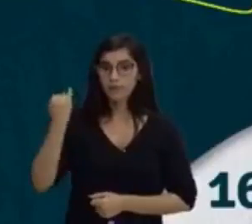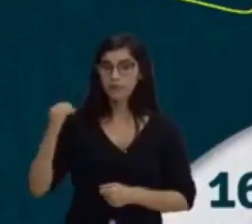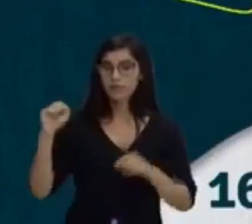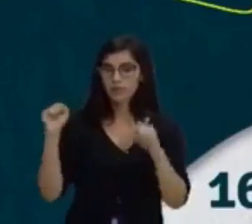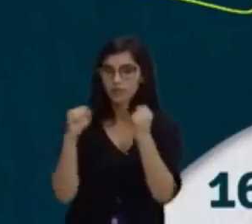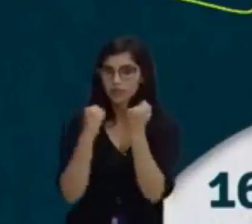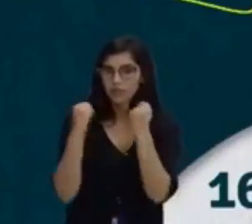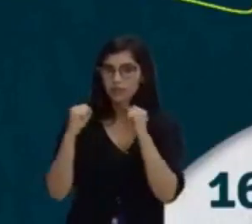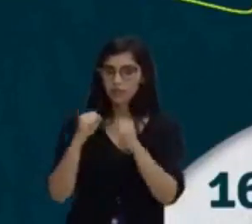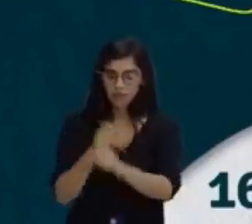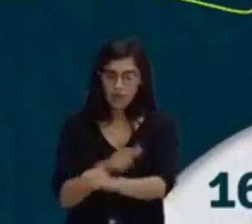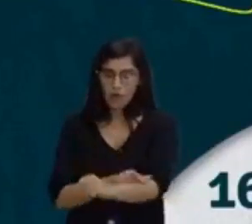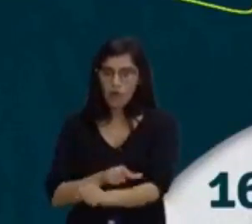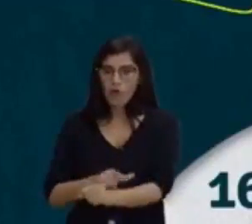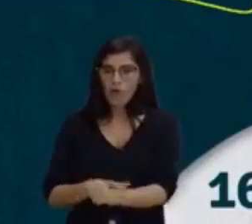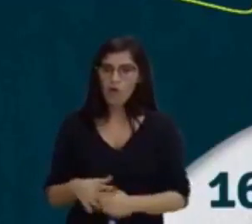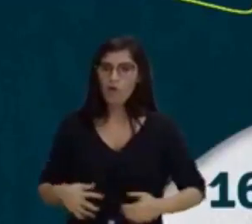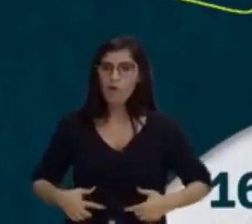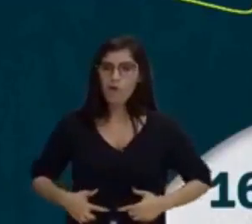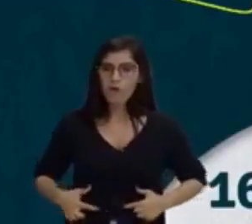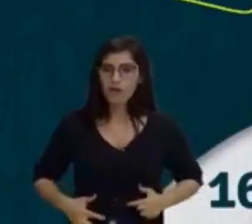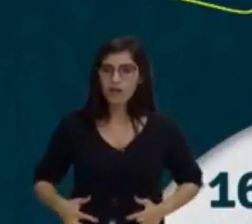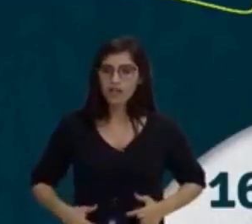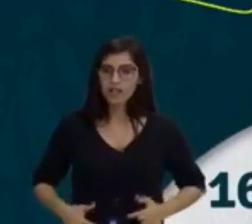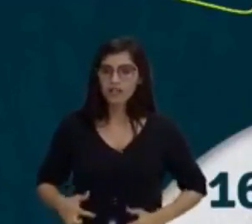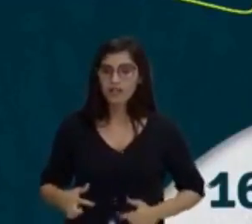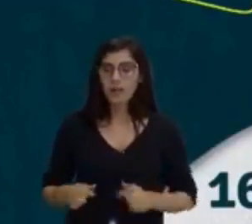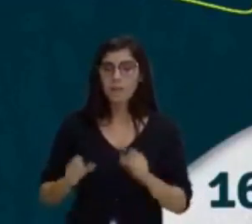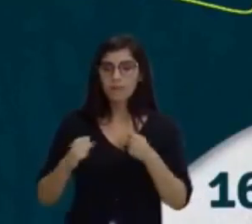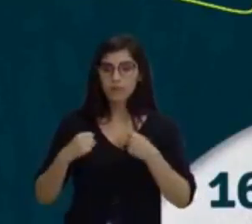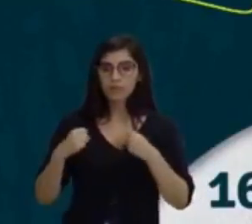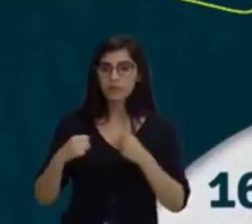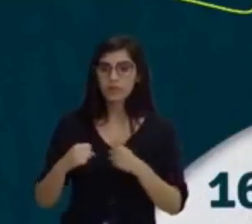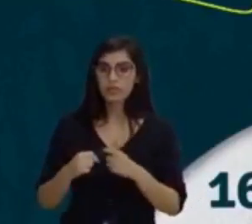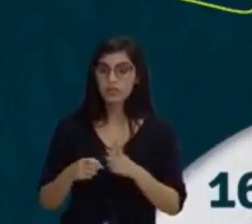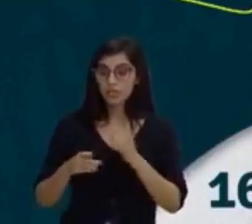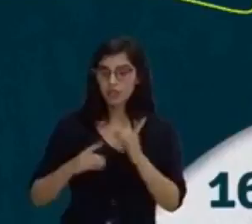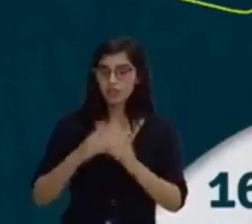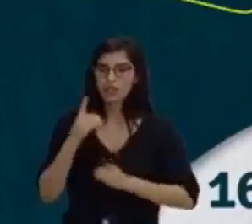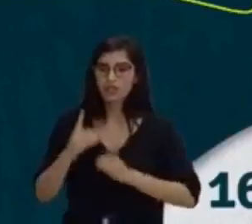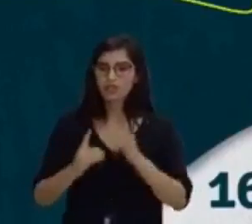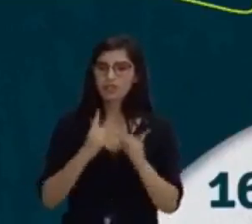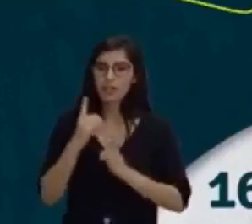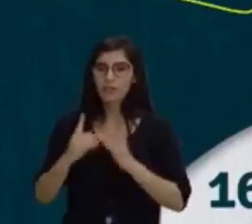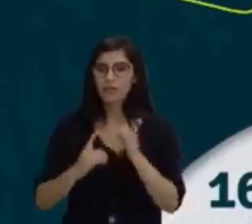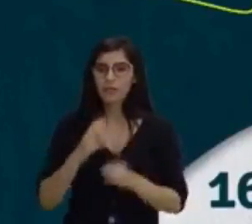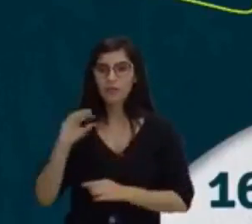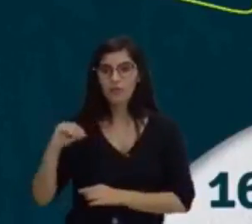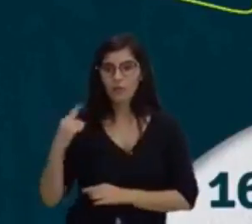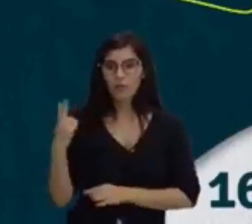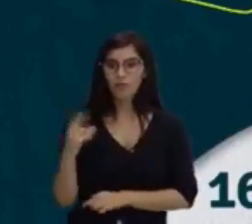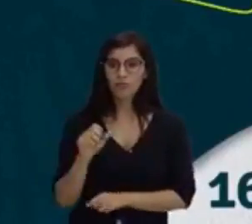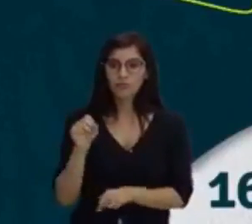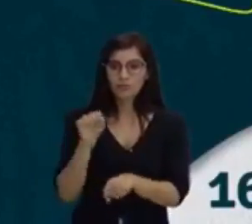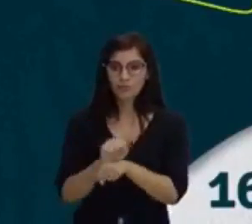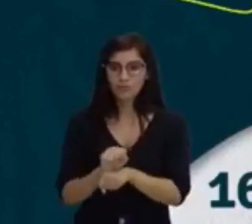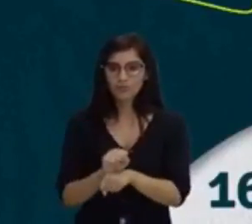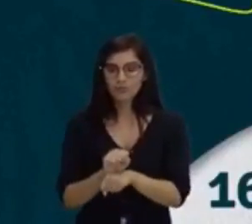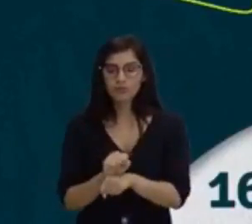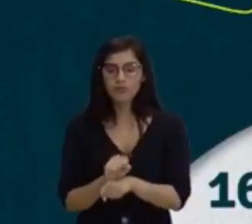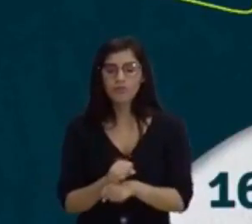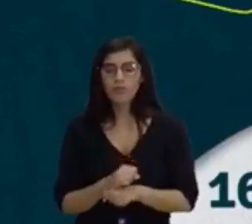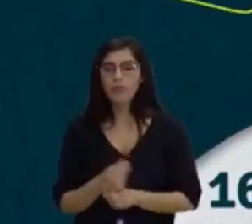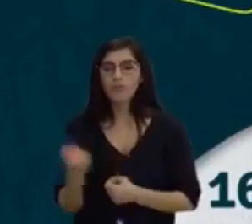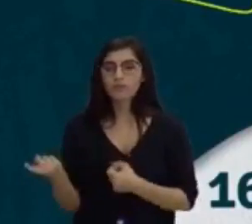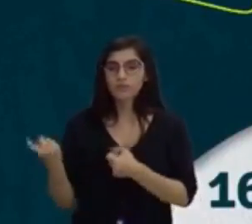usado dentro da ginástica localizada. Podendo ser de força dinâmica ou estática. Eu vou